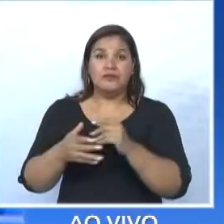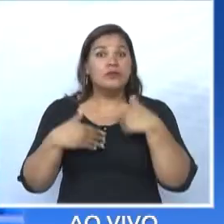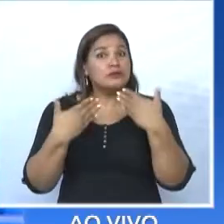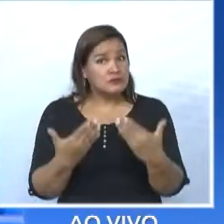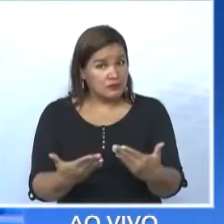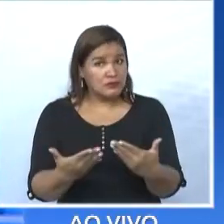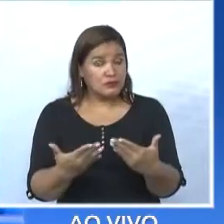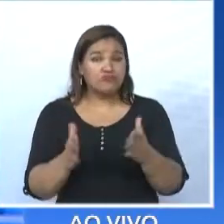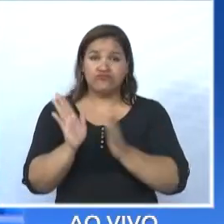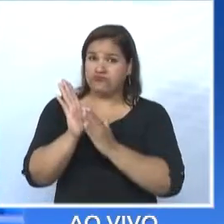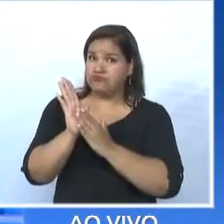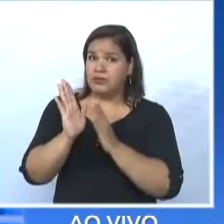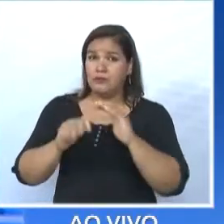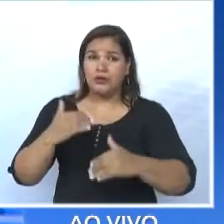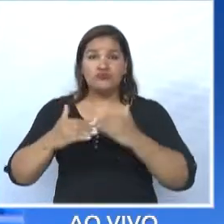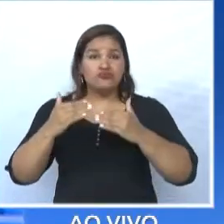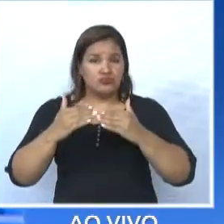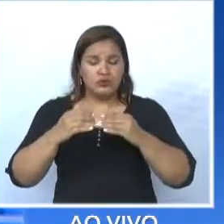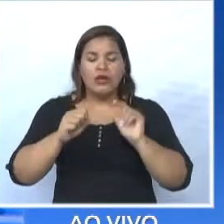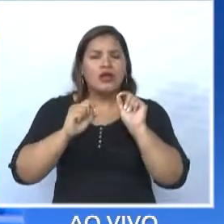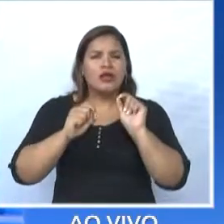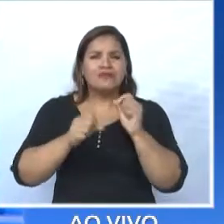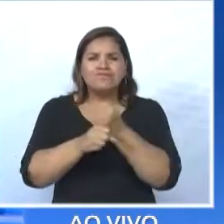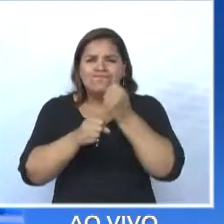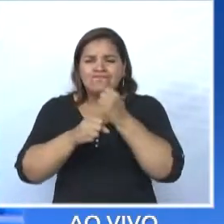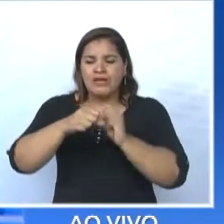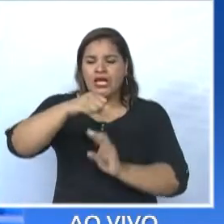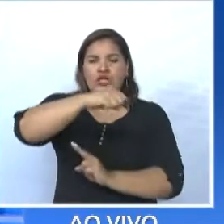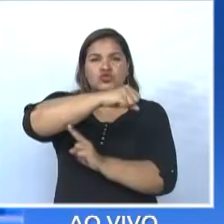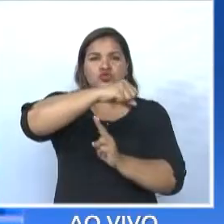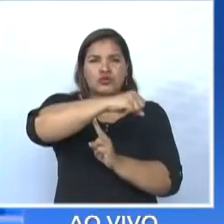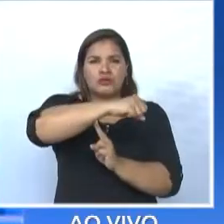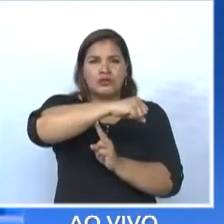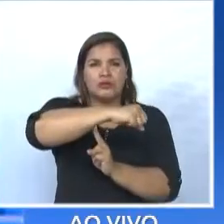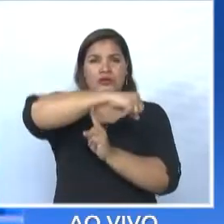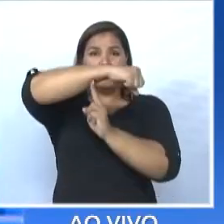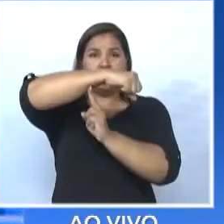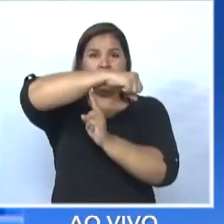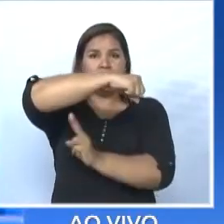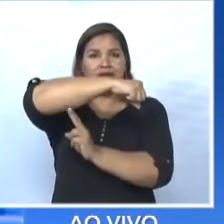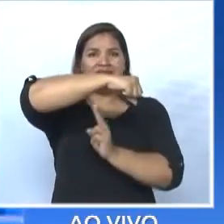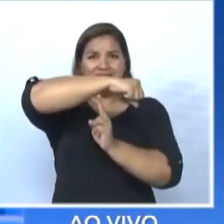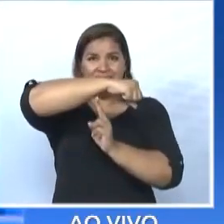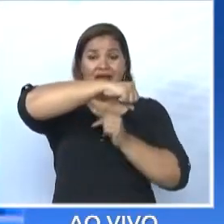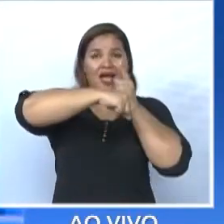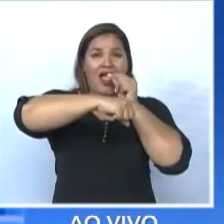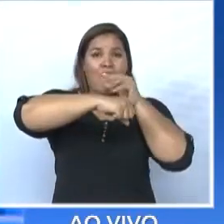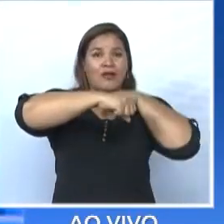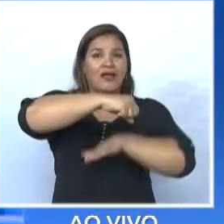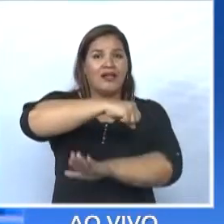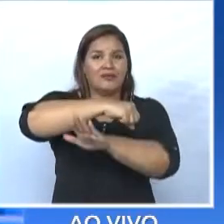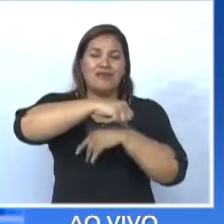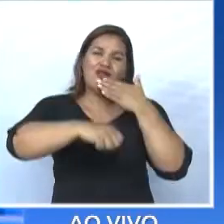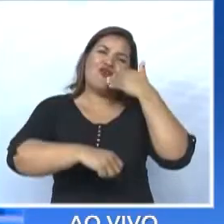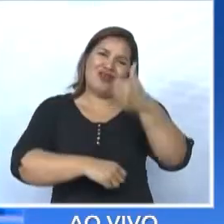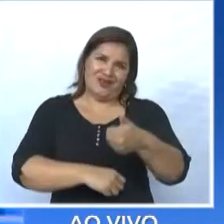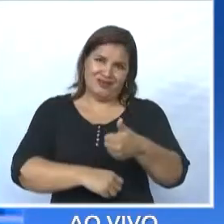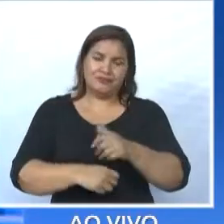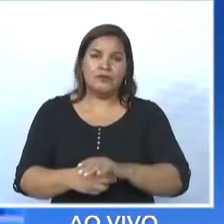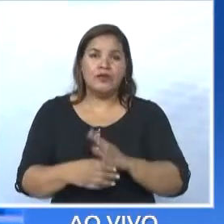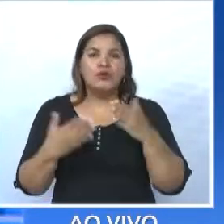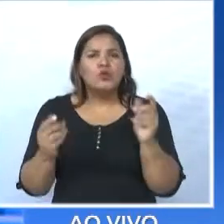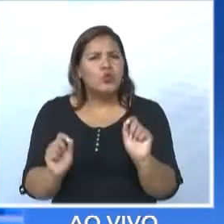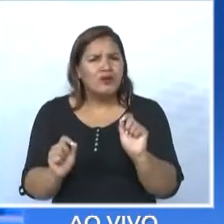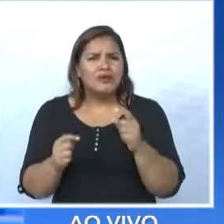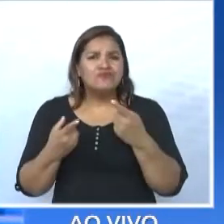para aumentar as pontes, suspender as pontes e a água passa por baixo e melhora muito. O grande desafio disso